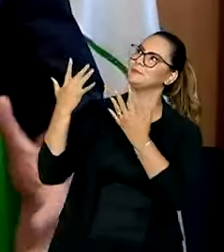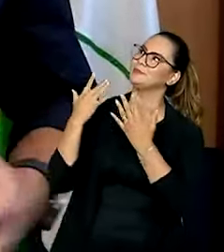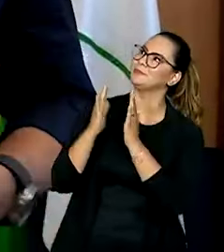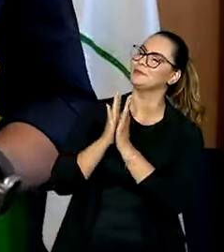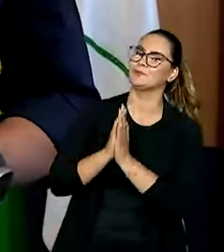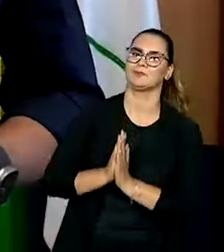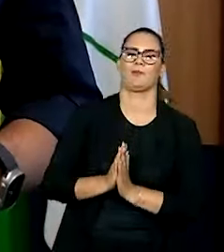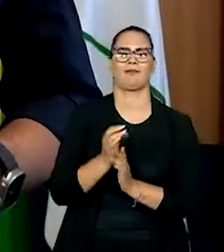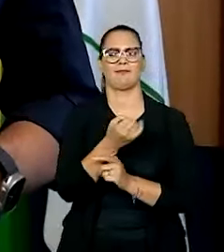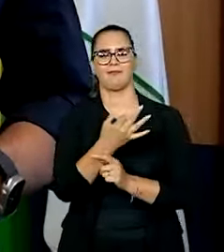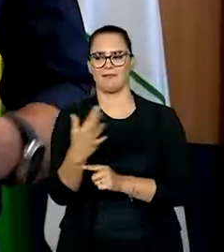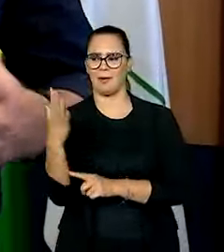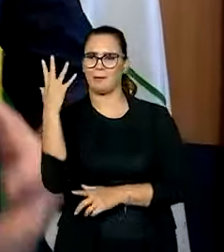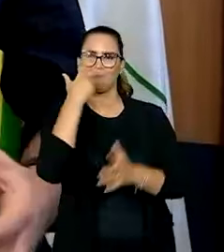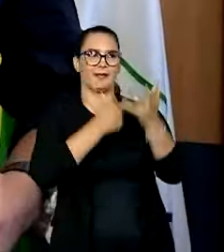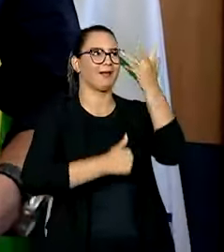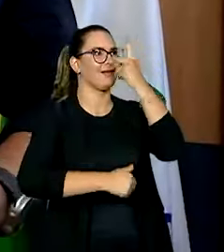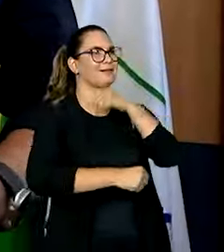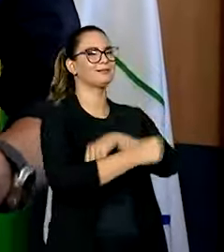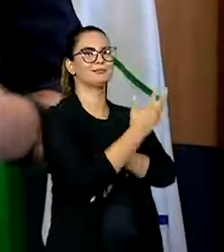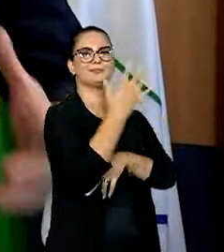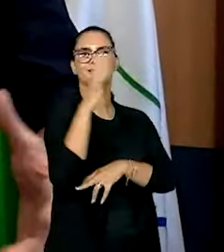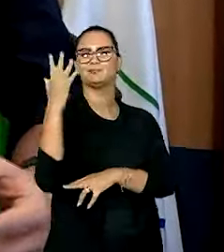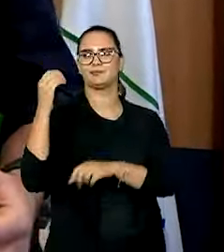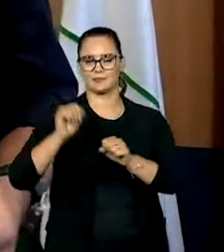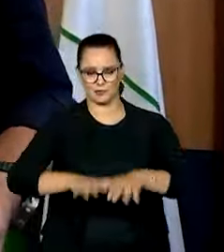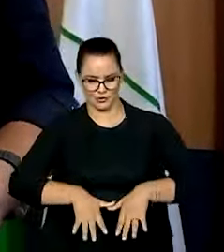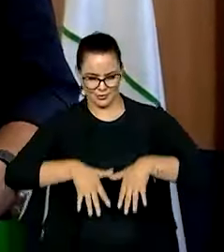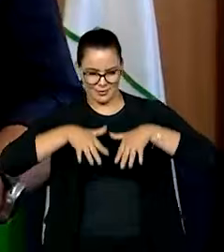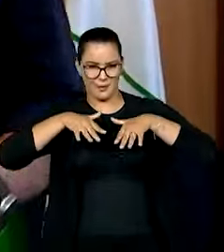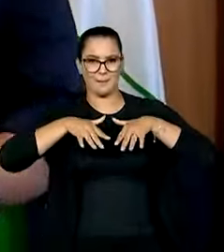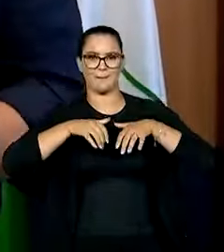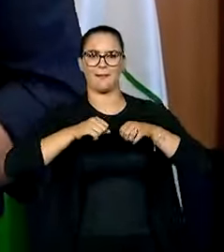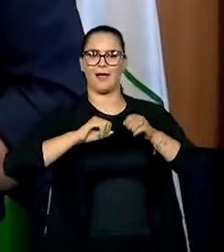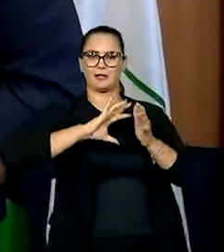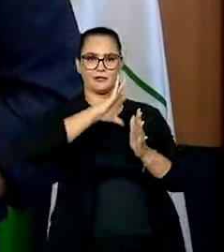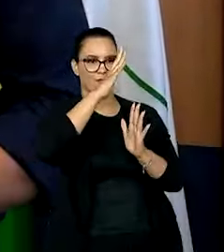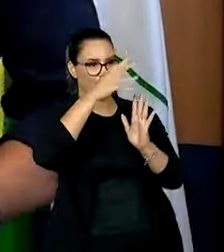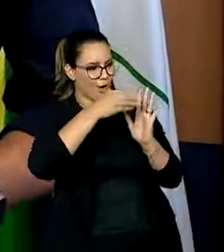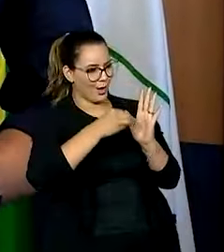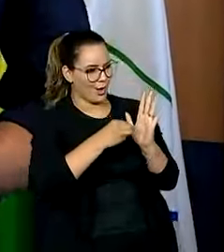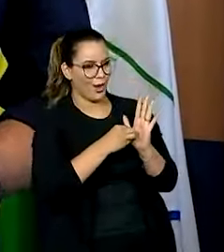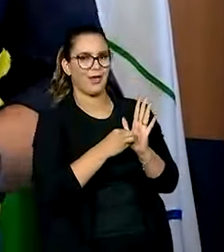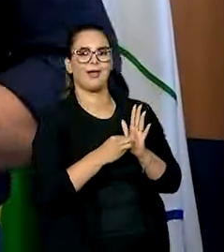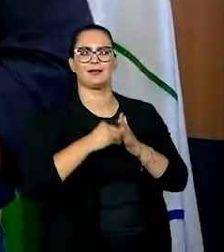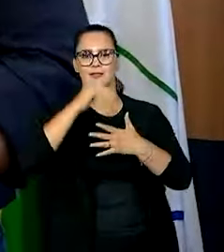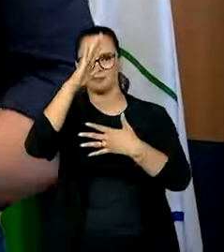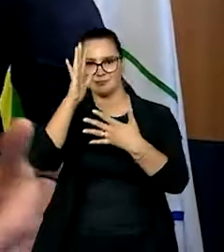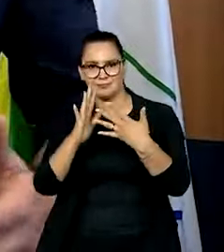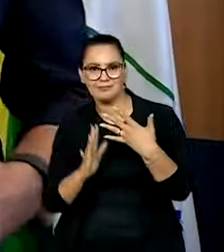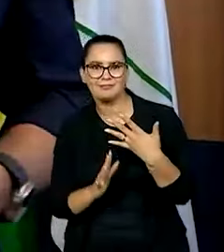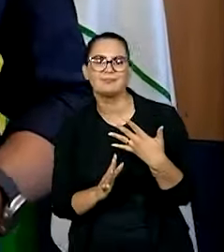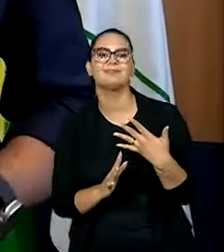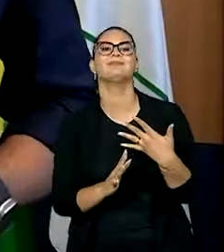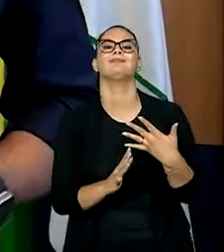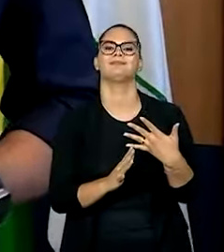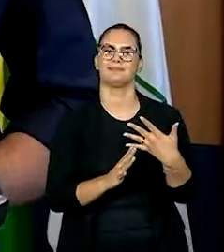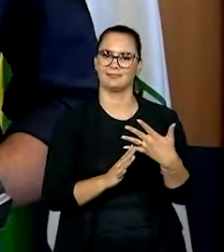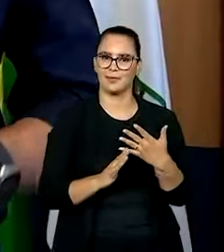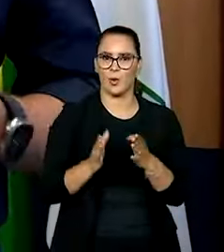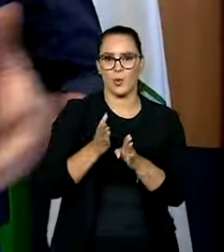com incontáveis belezas naturais, grandes chapadas, a nossa floresta amazônica, a nossa mata atlântica, a nossa costa